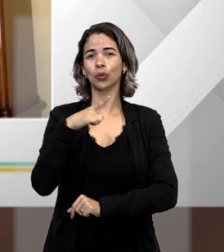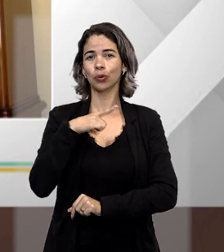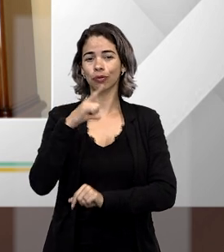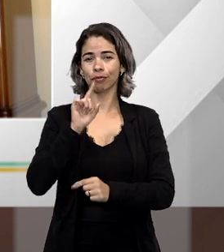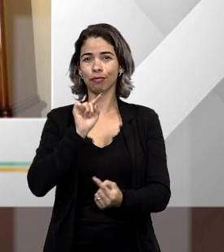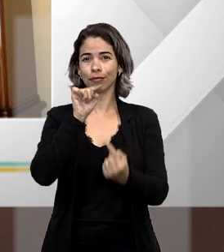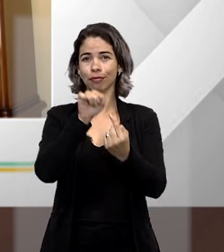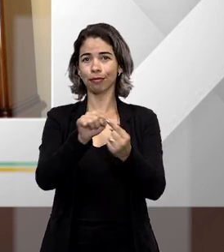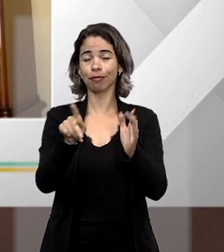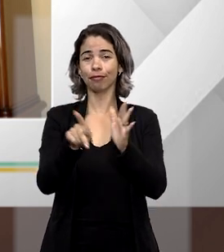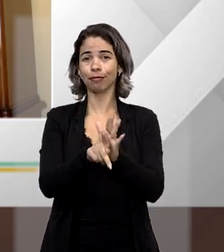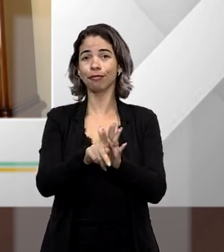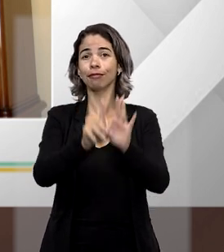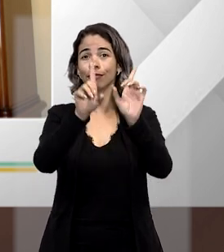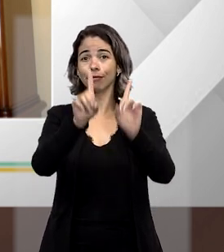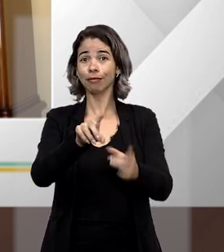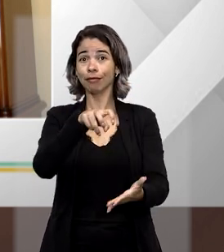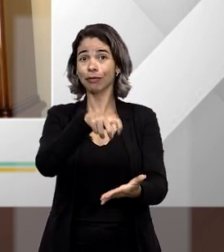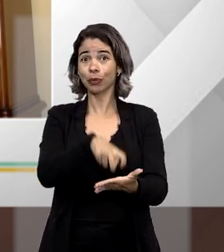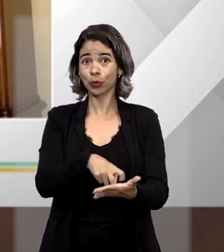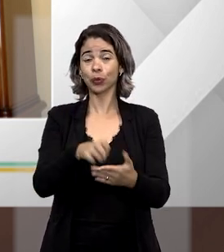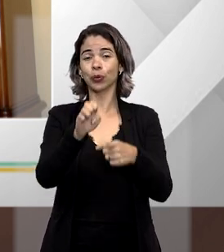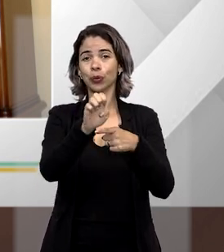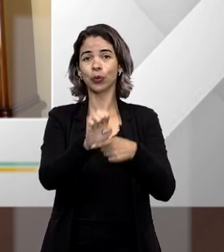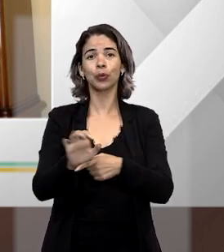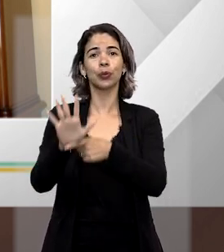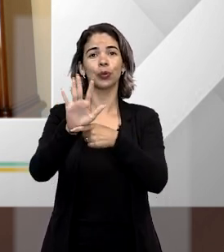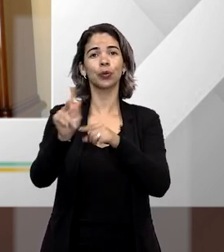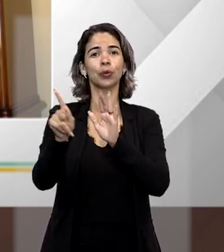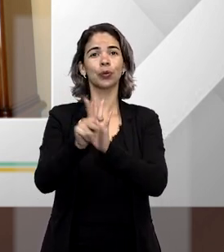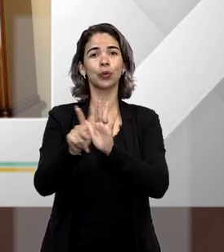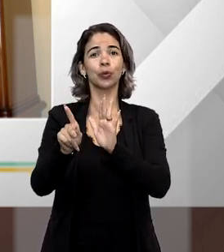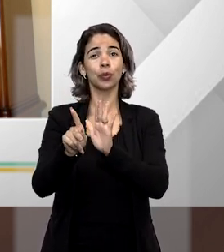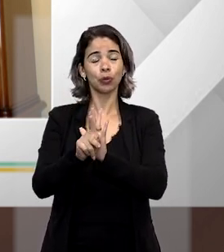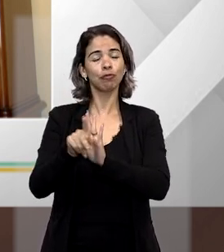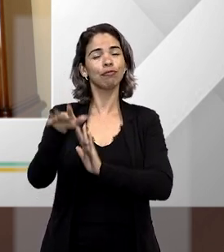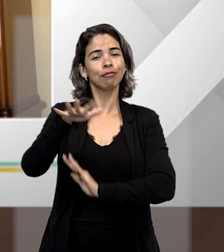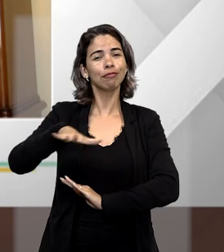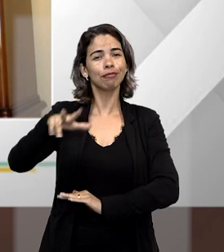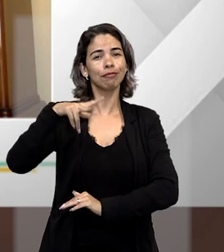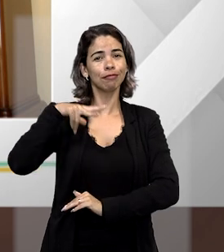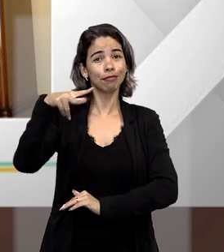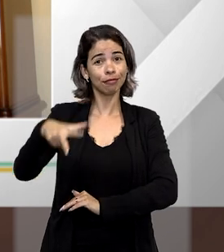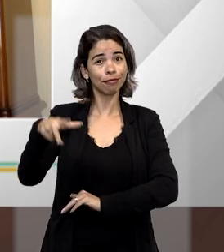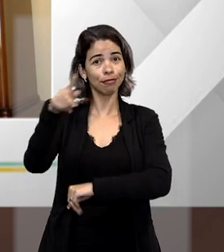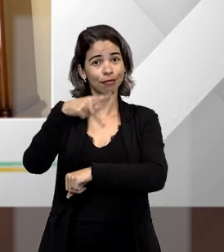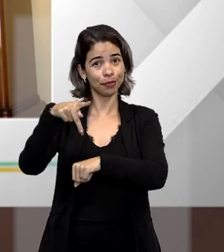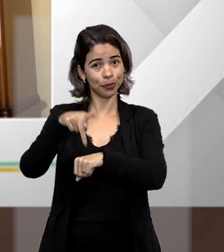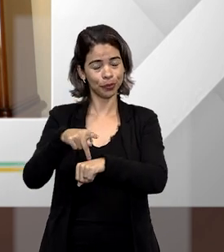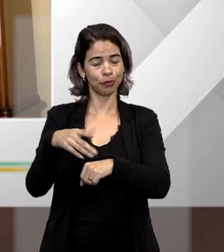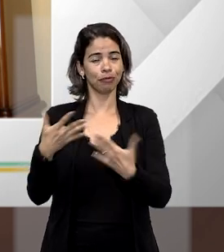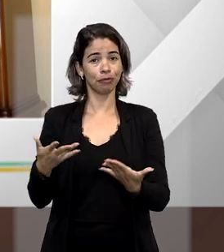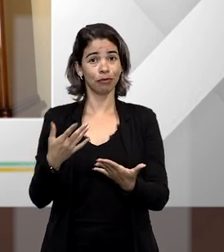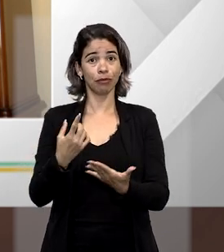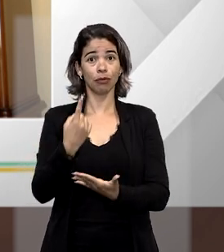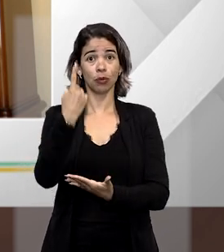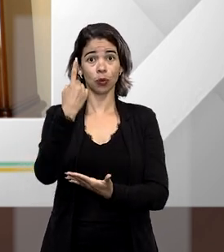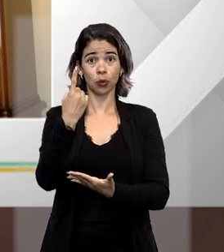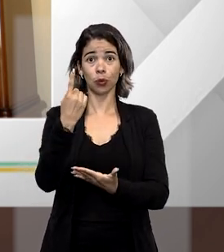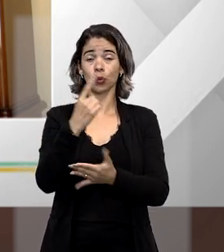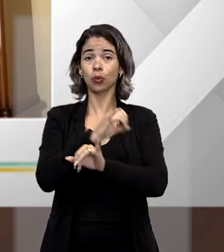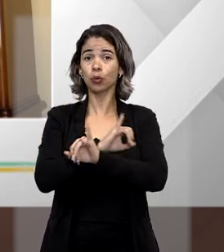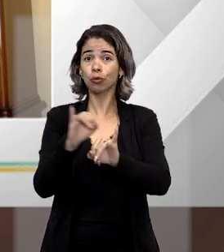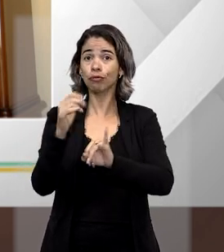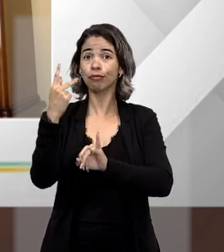outros, especialização em direito penal econômico e europeu pela Universidade de Coimbra, em Portugal. Uma das obras jurídicas